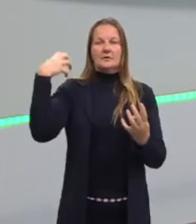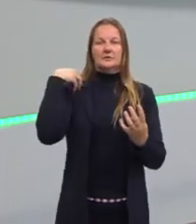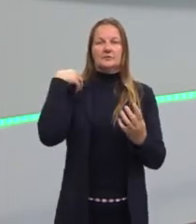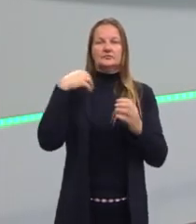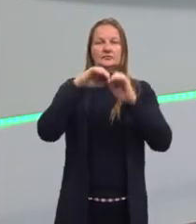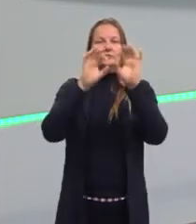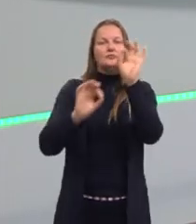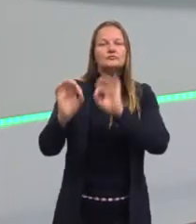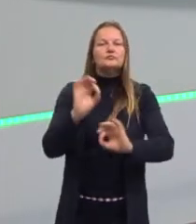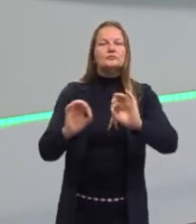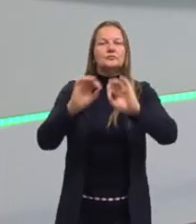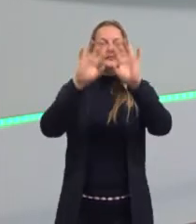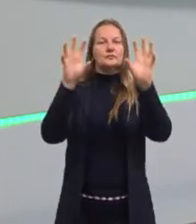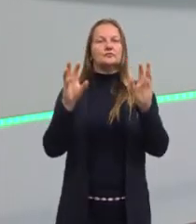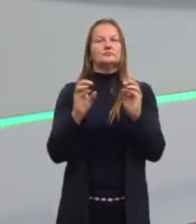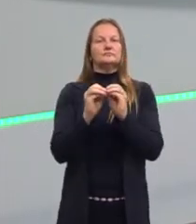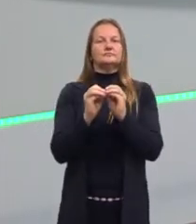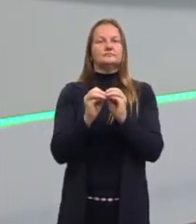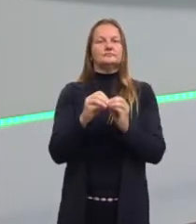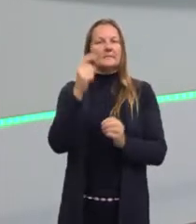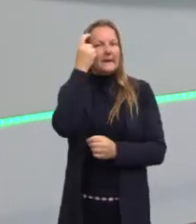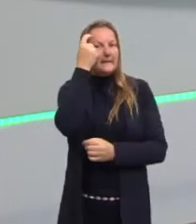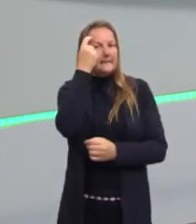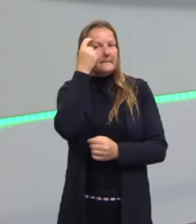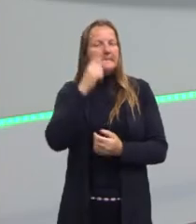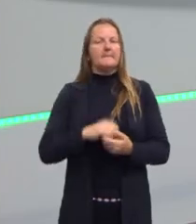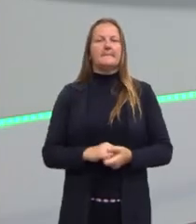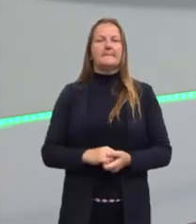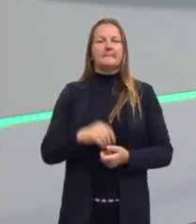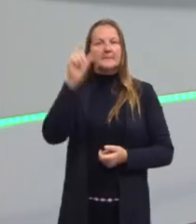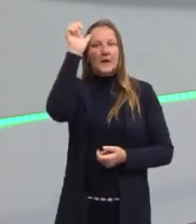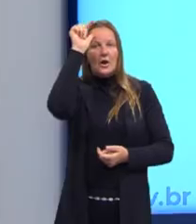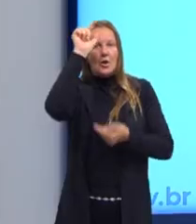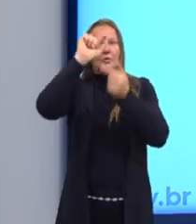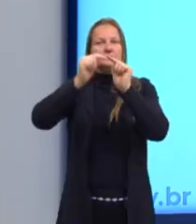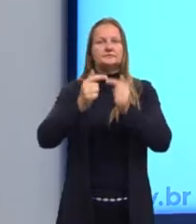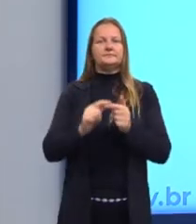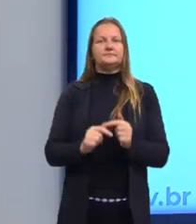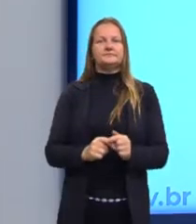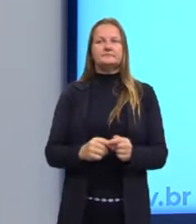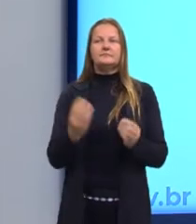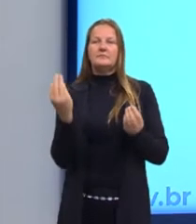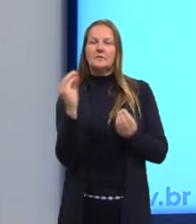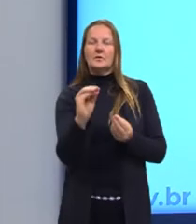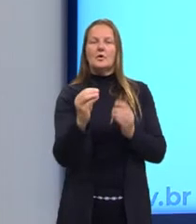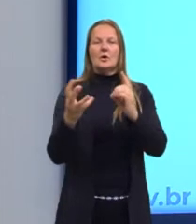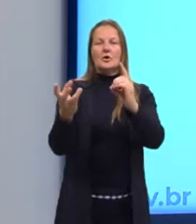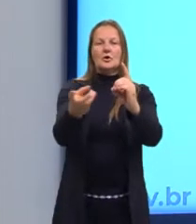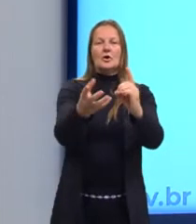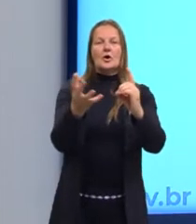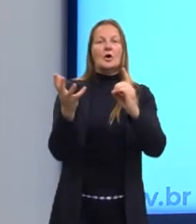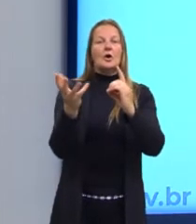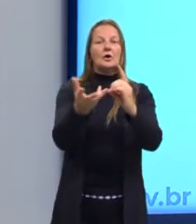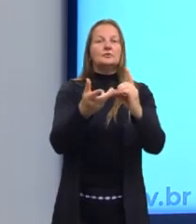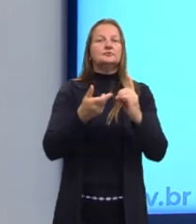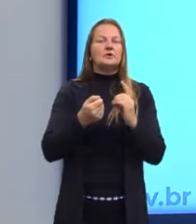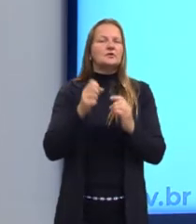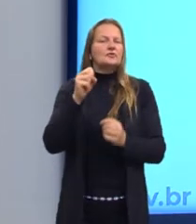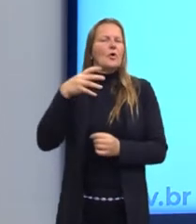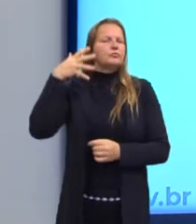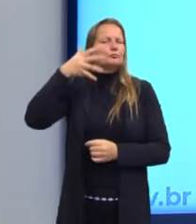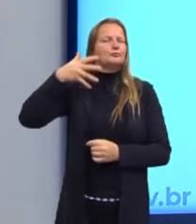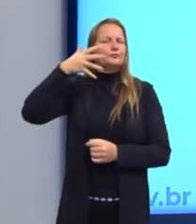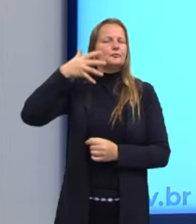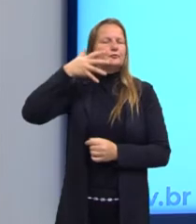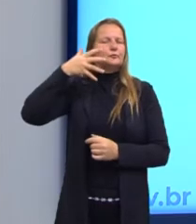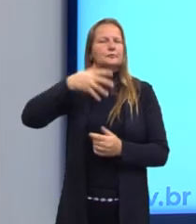organiza, enfim, tem essa proposta lógica. Inclusive ele coloca aqui que a dialética é apenas para oratória, esse